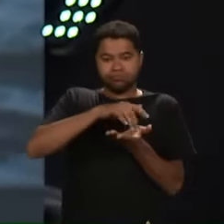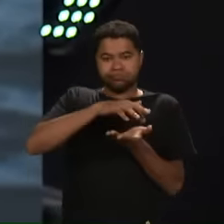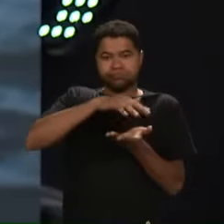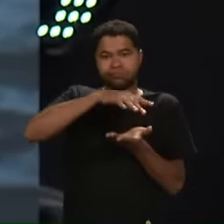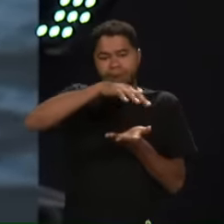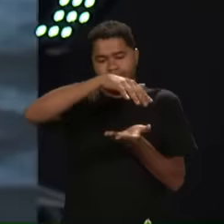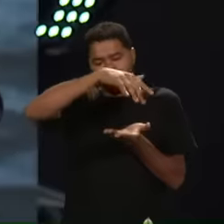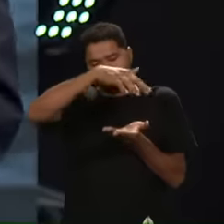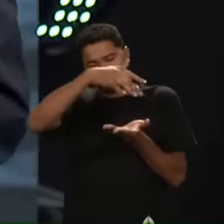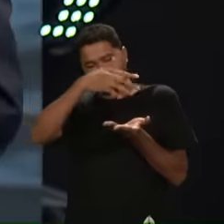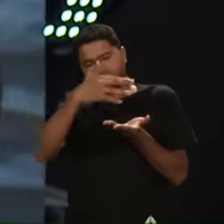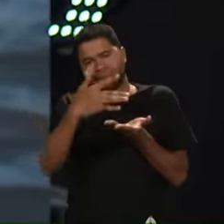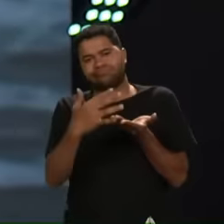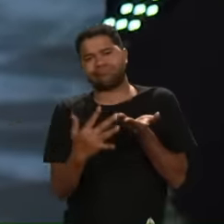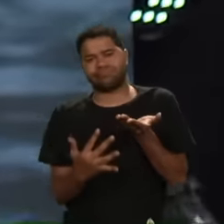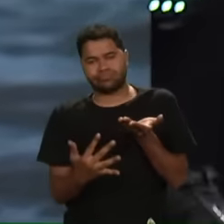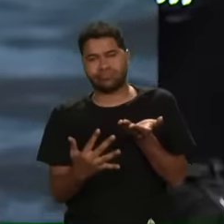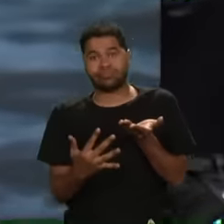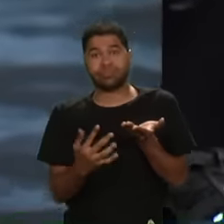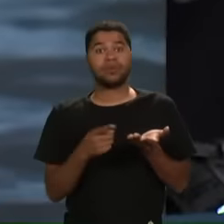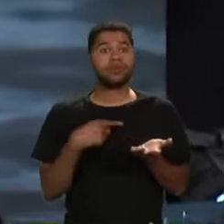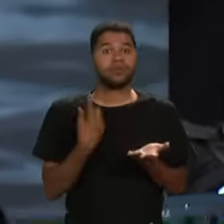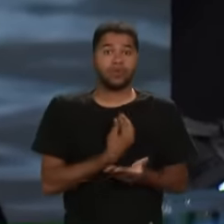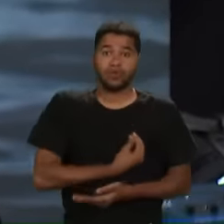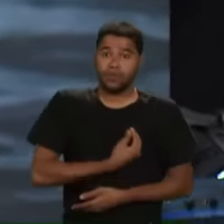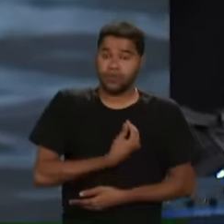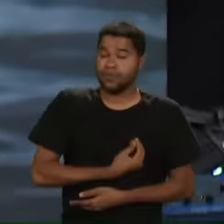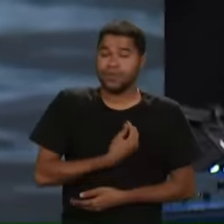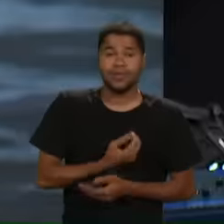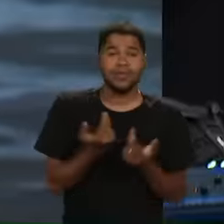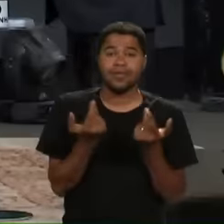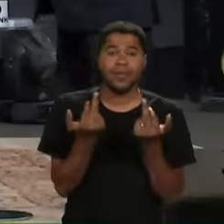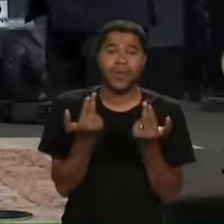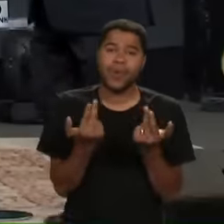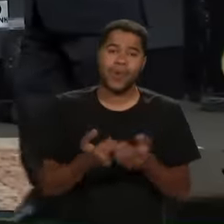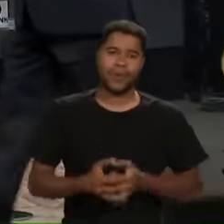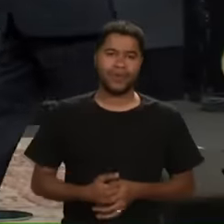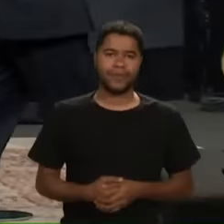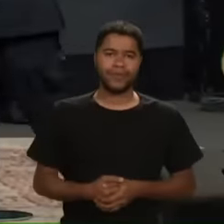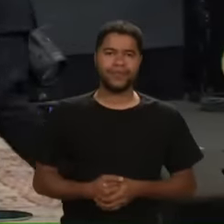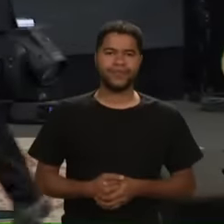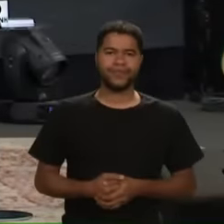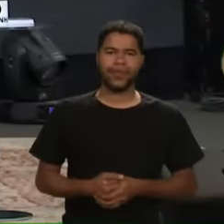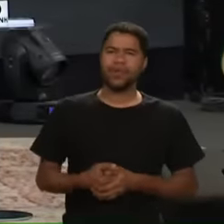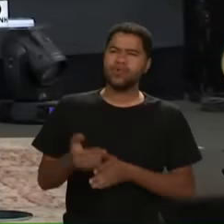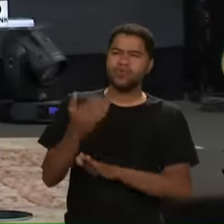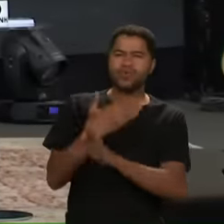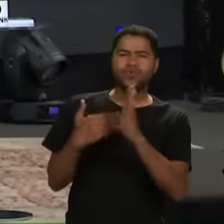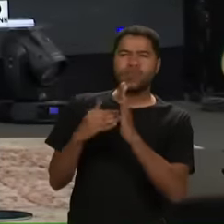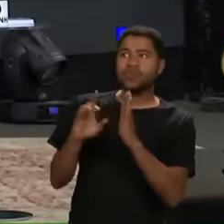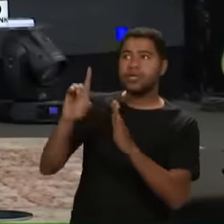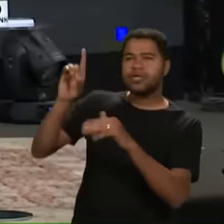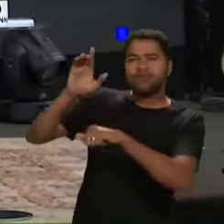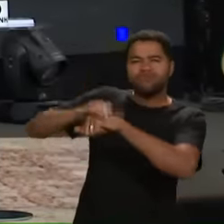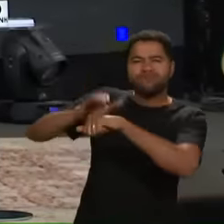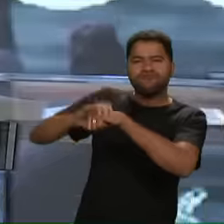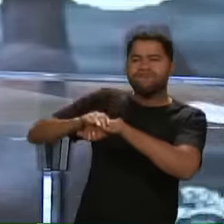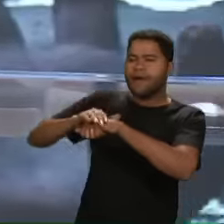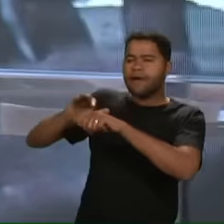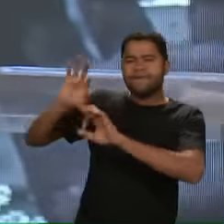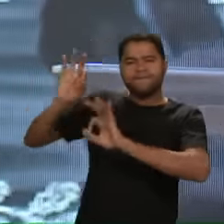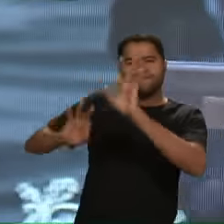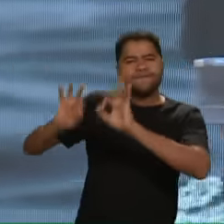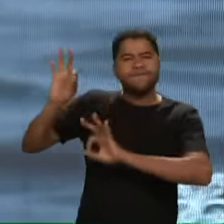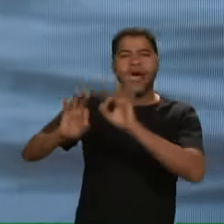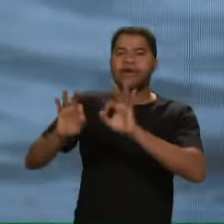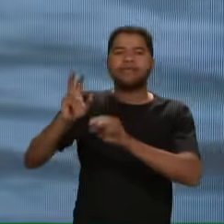transbordar Na nossa vida É assim Tudo que Deus faz para nós É sempre